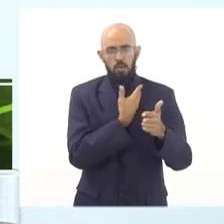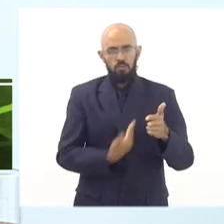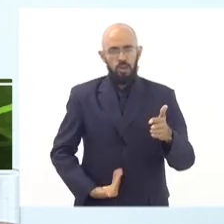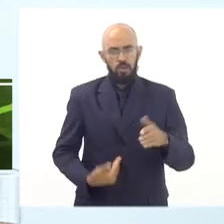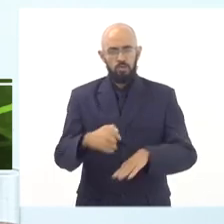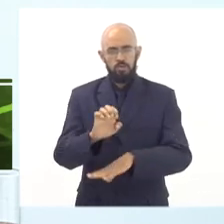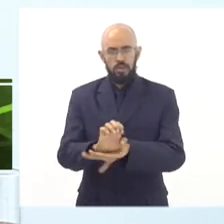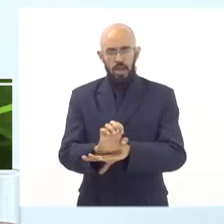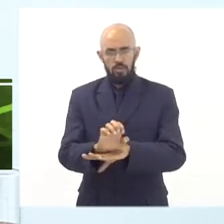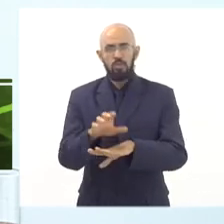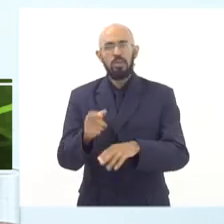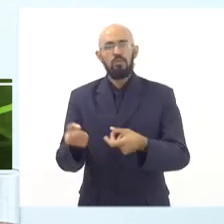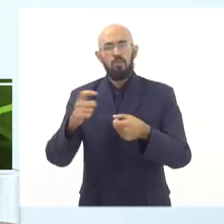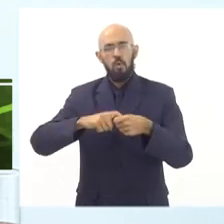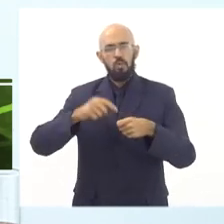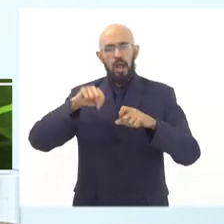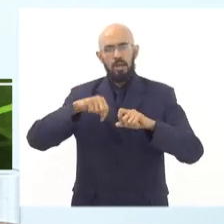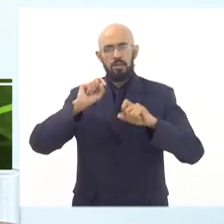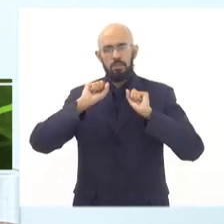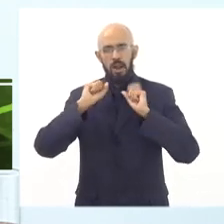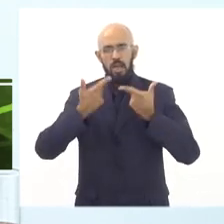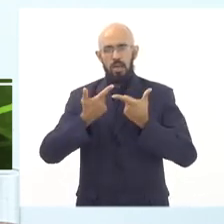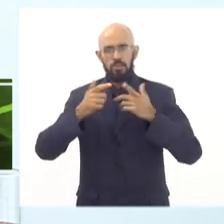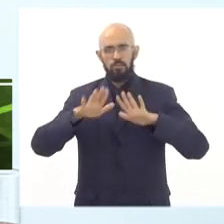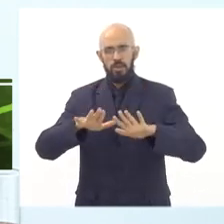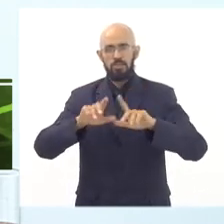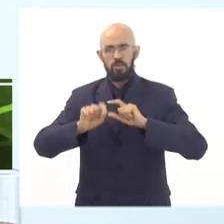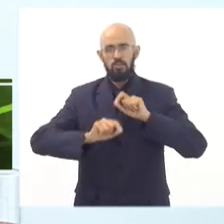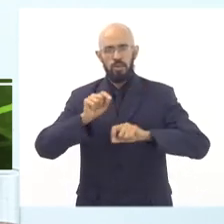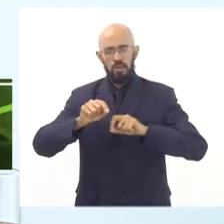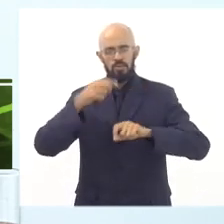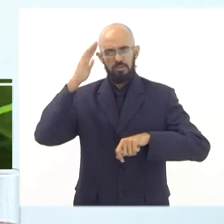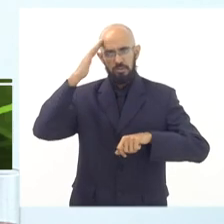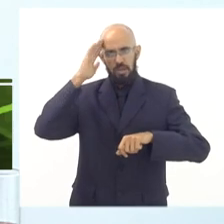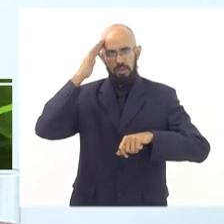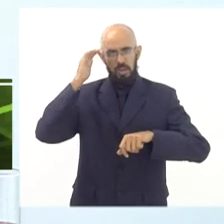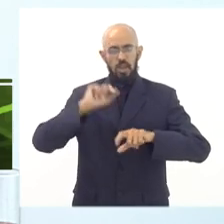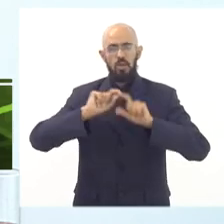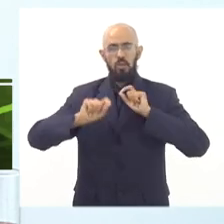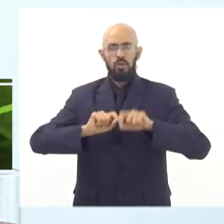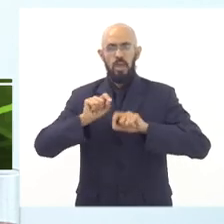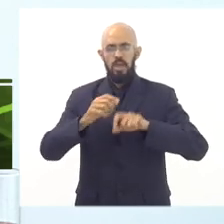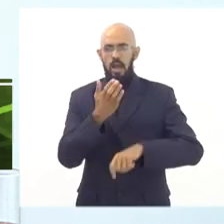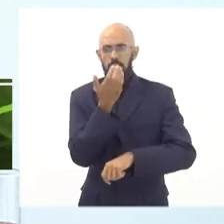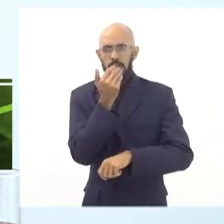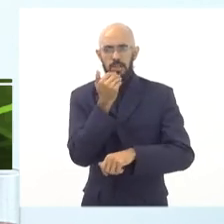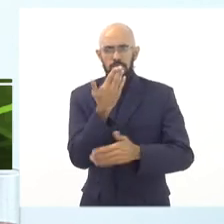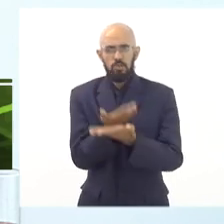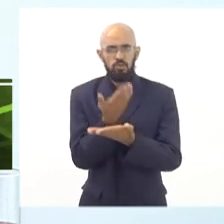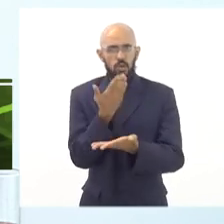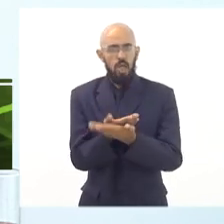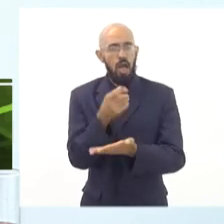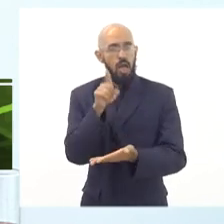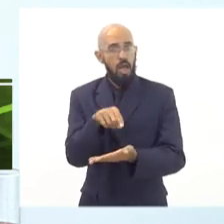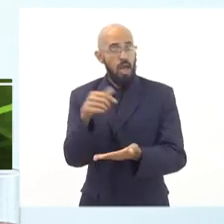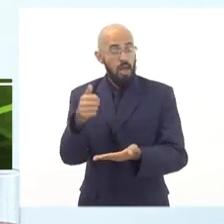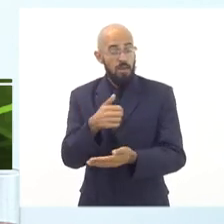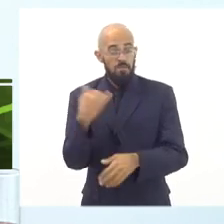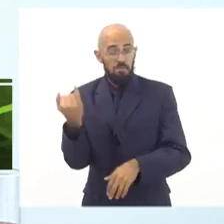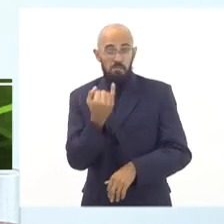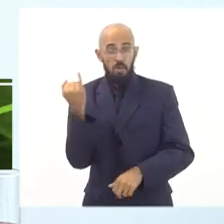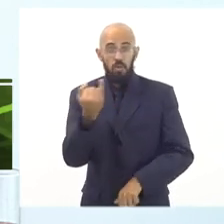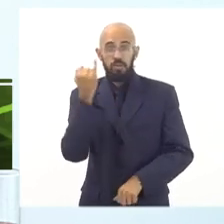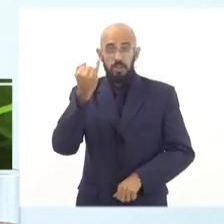e ele se insere nesse escopo de ir compreendendo que a alimentação escolar é fundamental para se